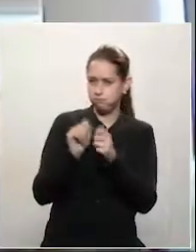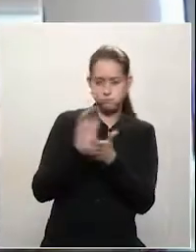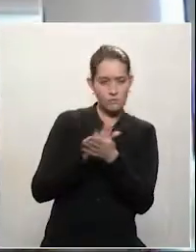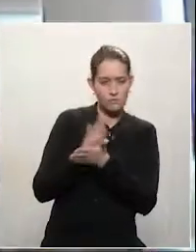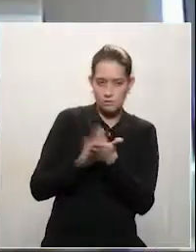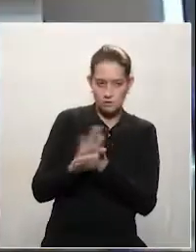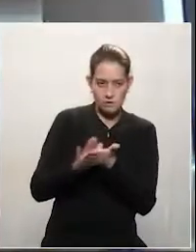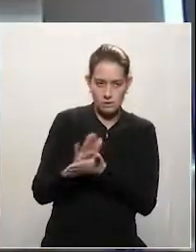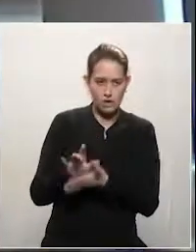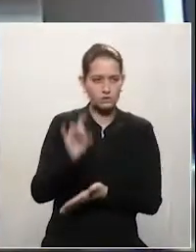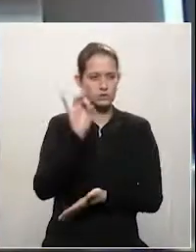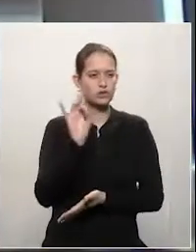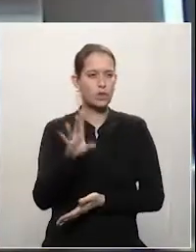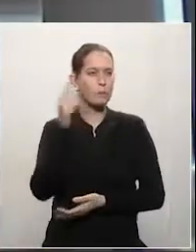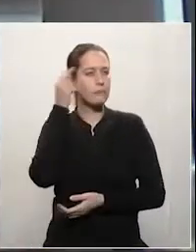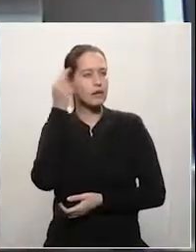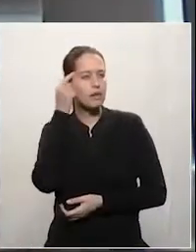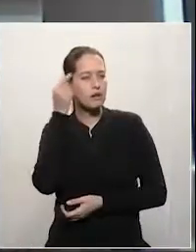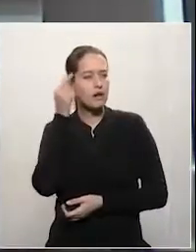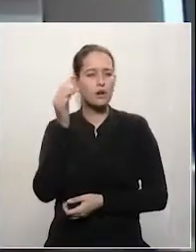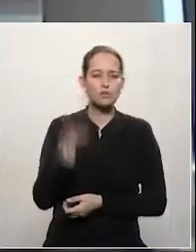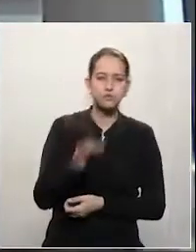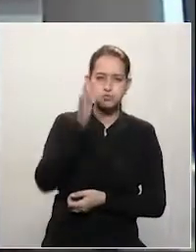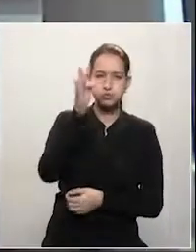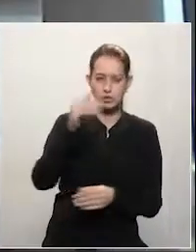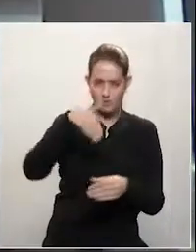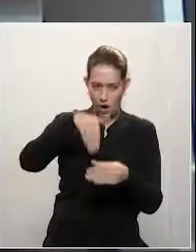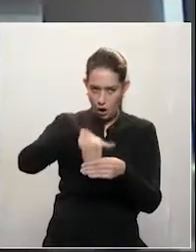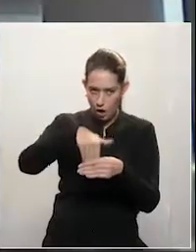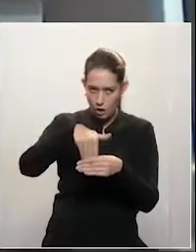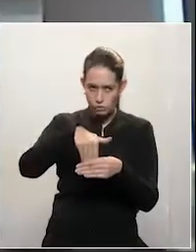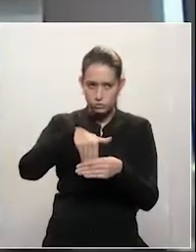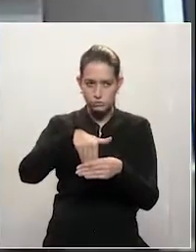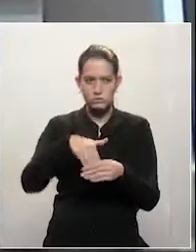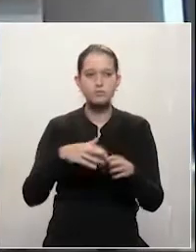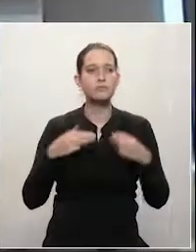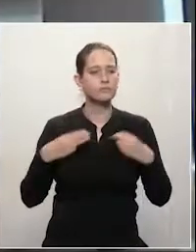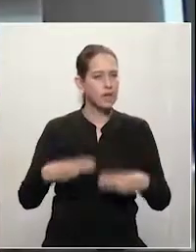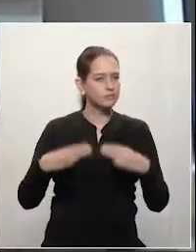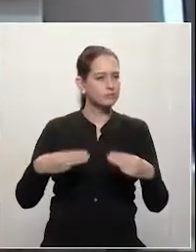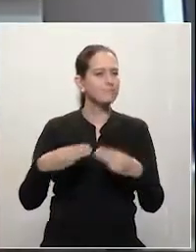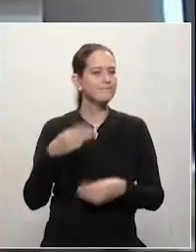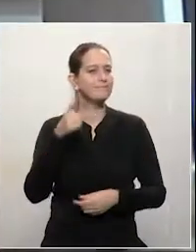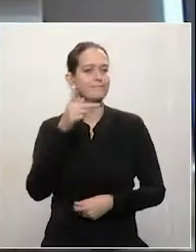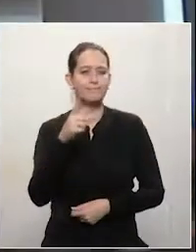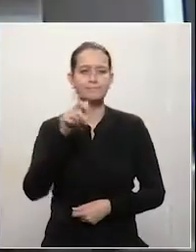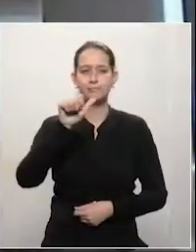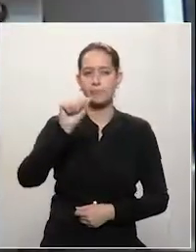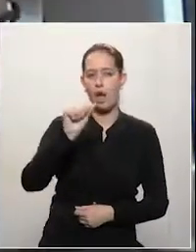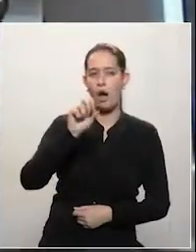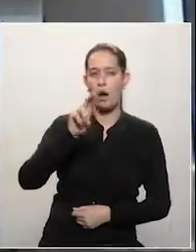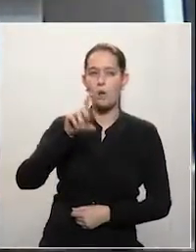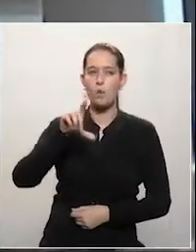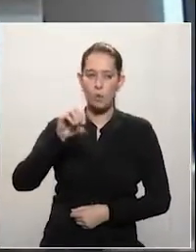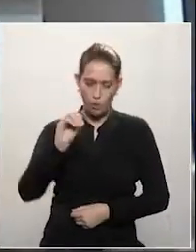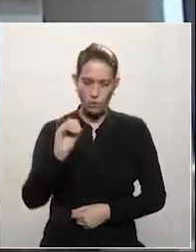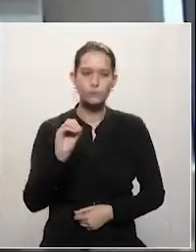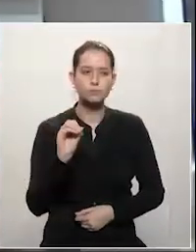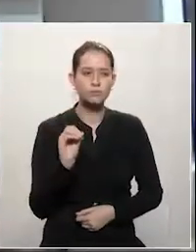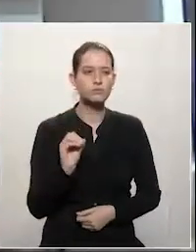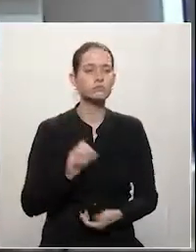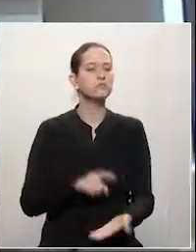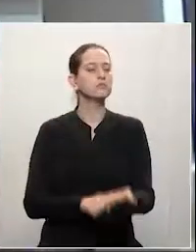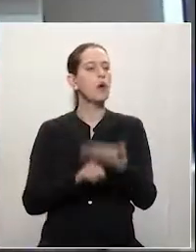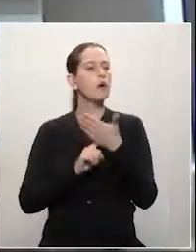eleitoral, e aí o ministro Paulo Guedes minimiza o Plano Real, dizendo das derrotas do